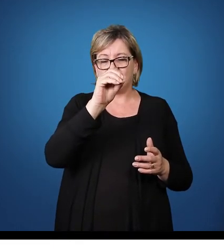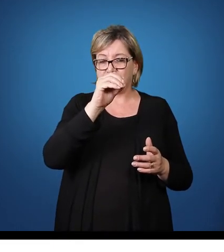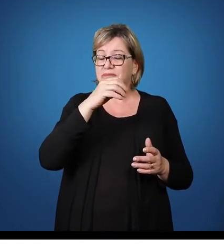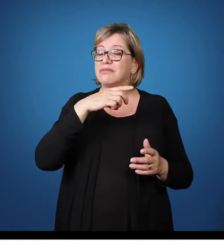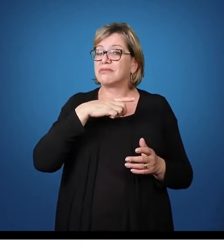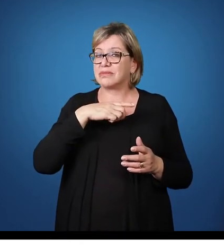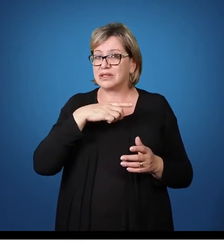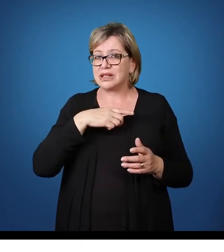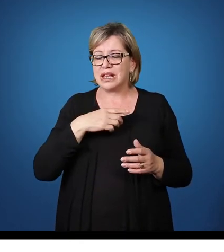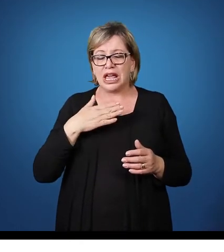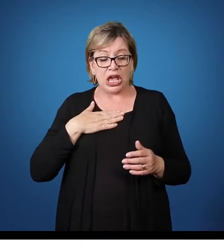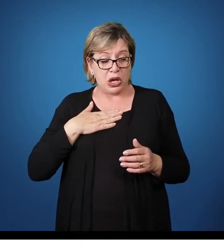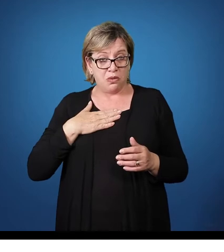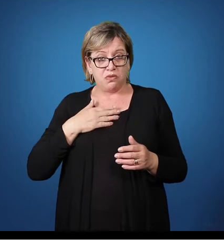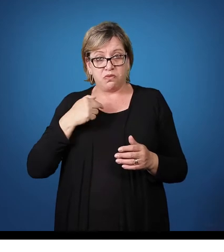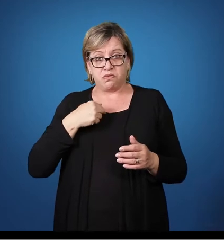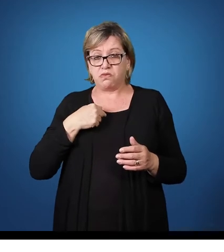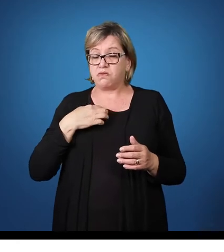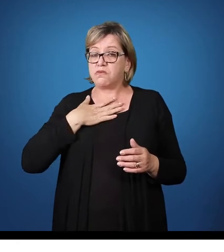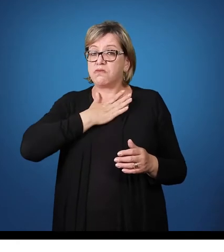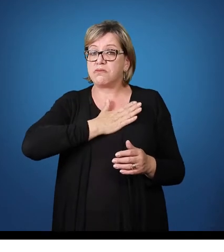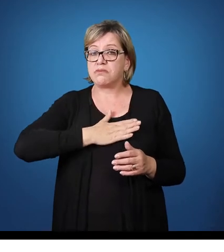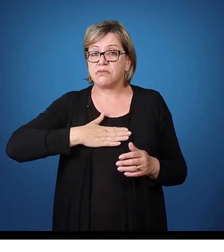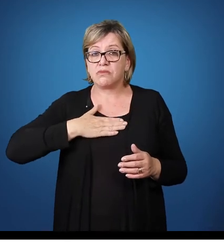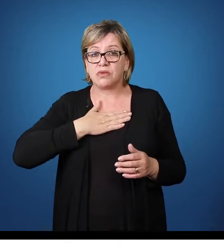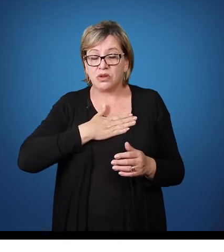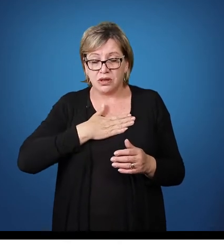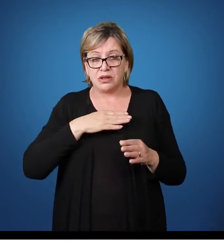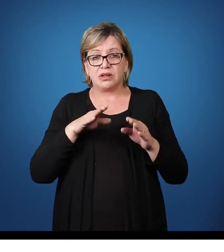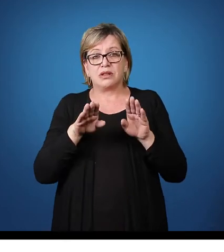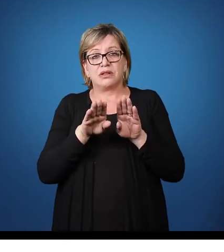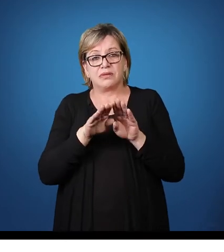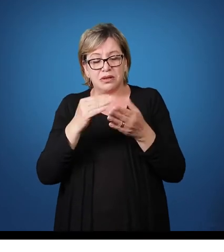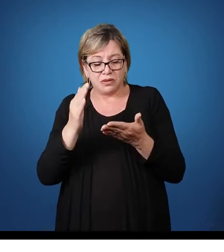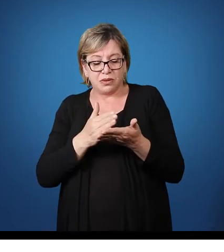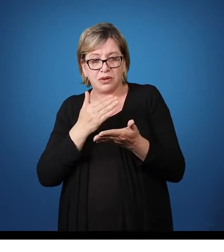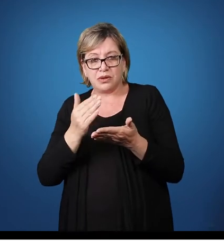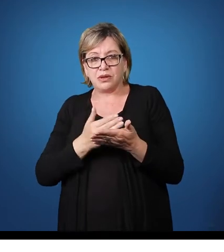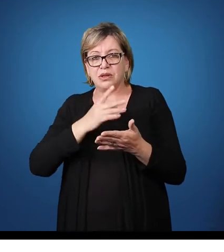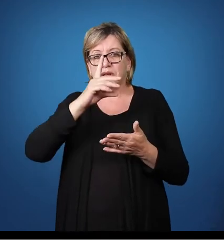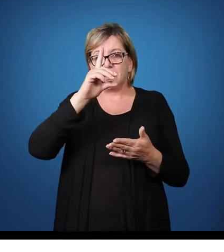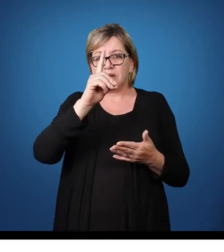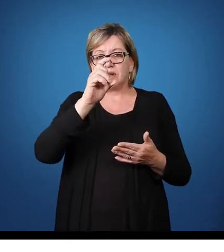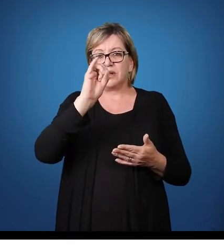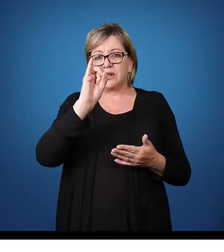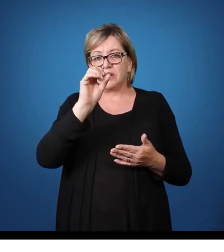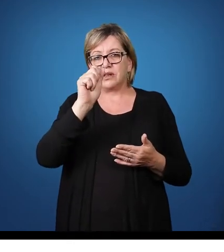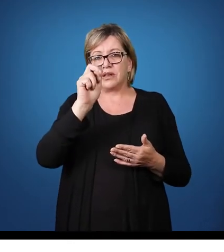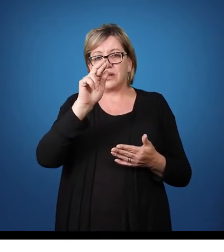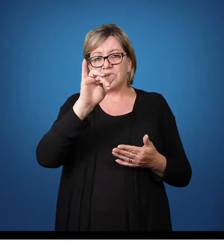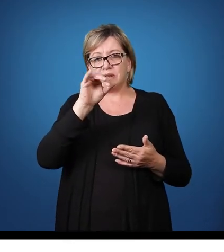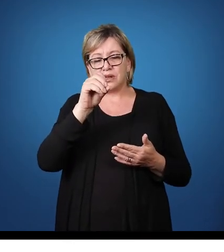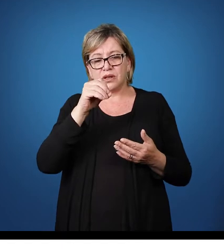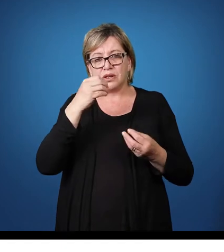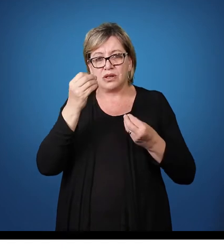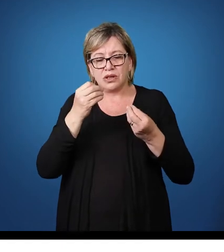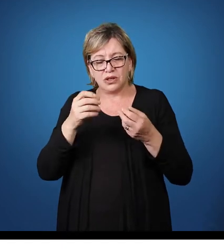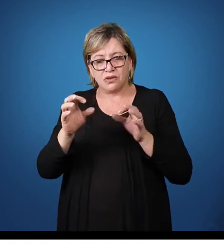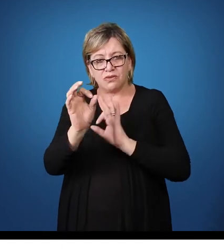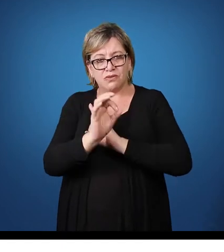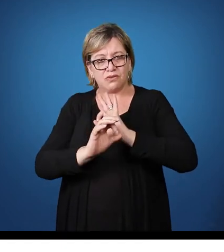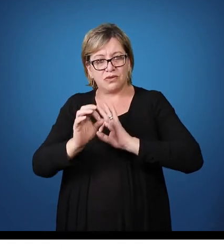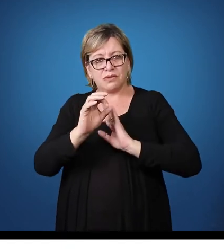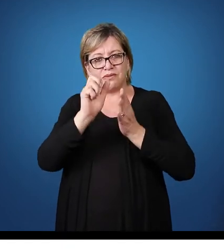do meu diário E a nossa coordenadora também colocou isso Que nós organizamos as